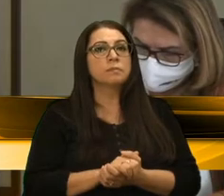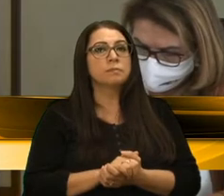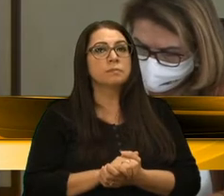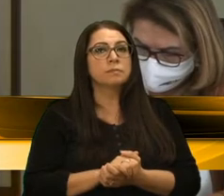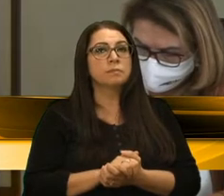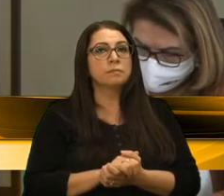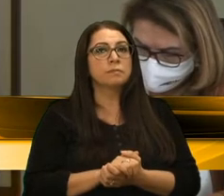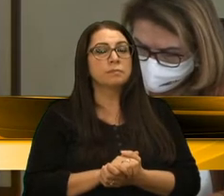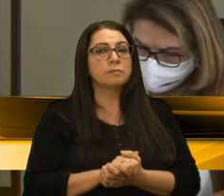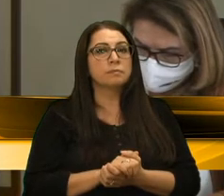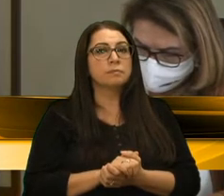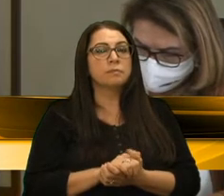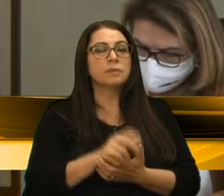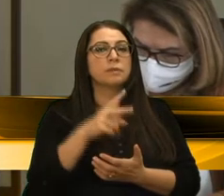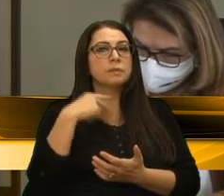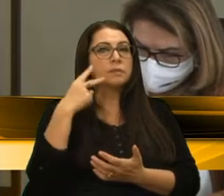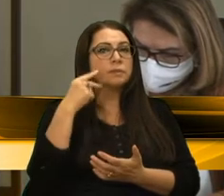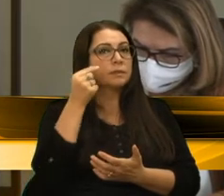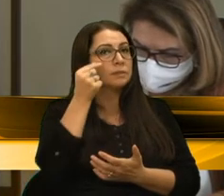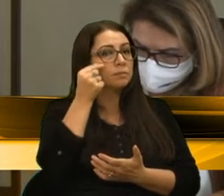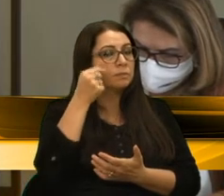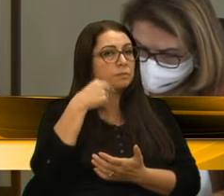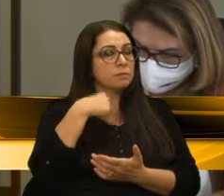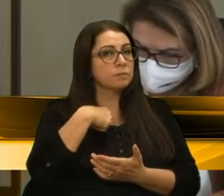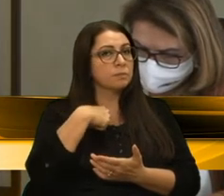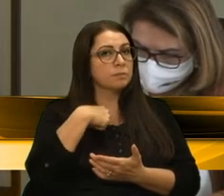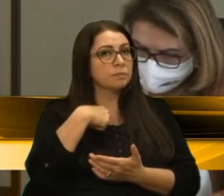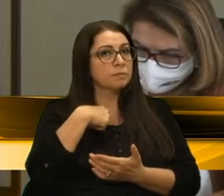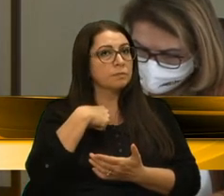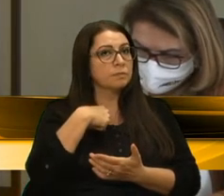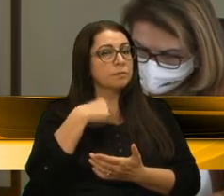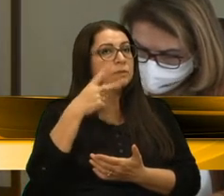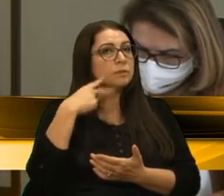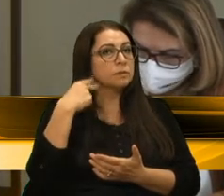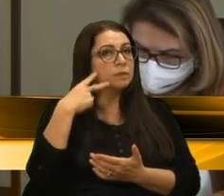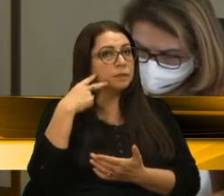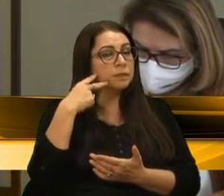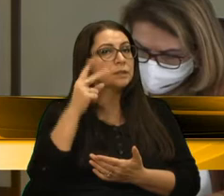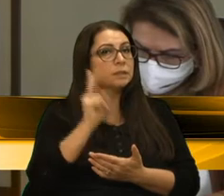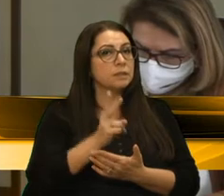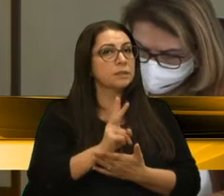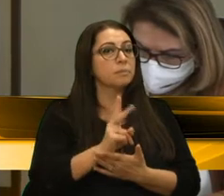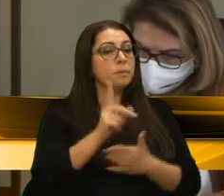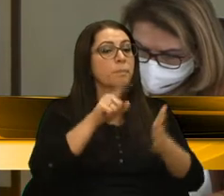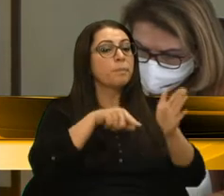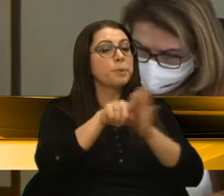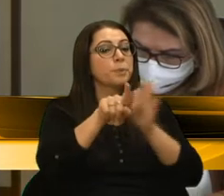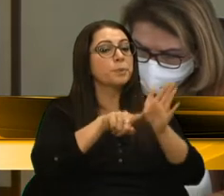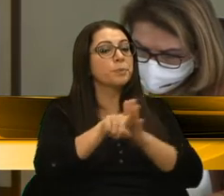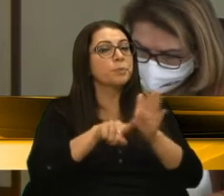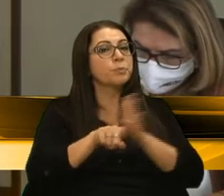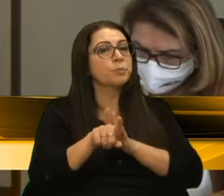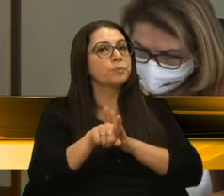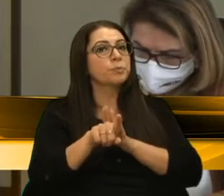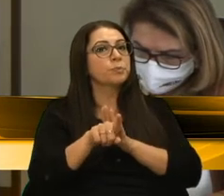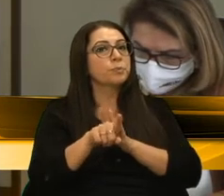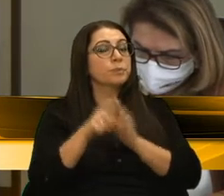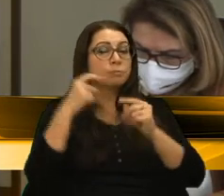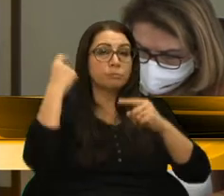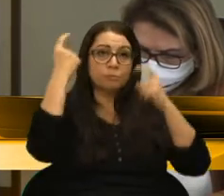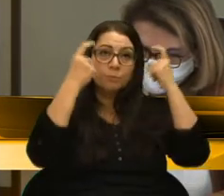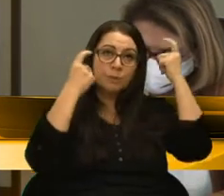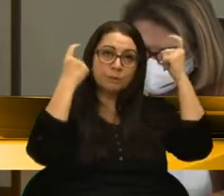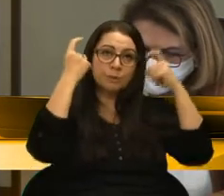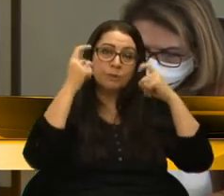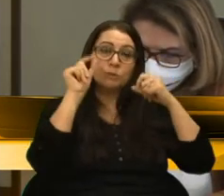Vorman, vereador Périco e eu, fomos os vereadores que sempre questionamos, muito preocupados